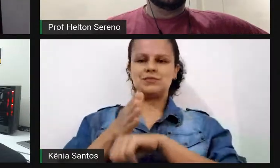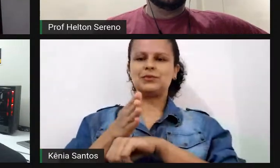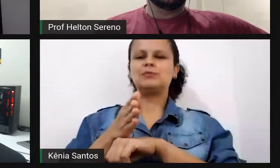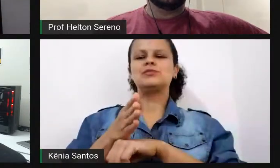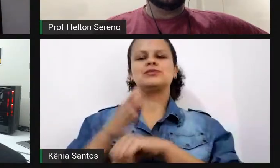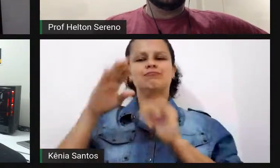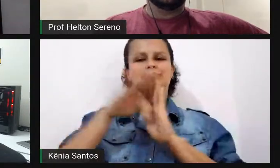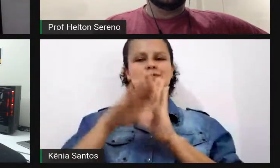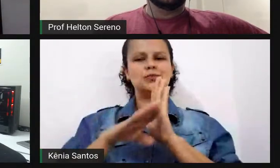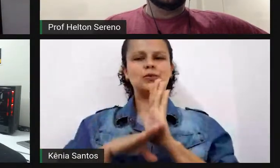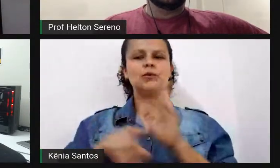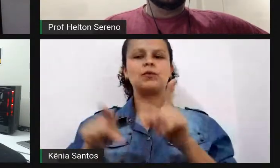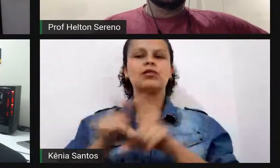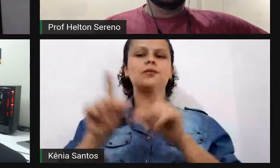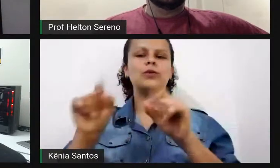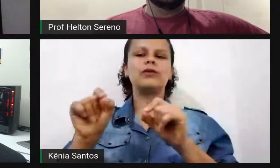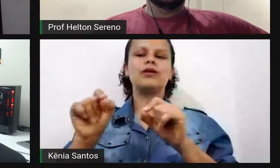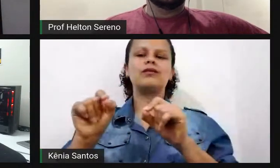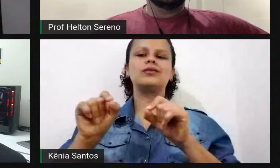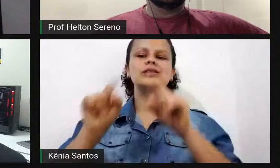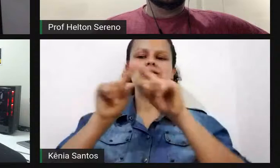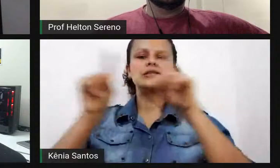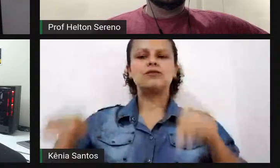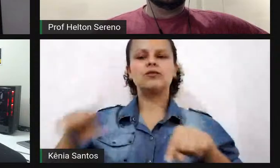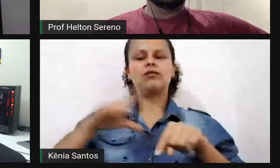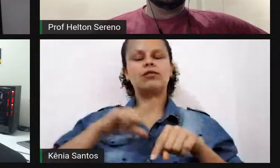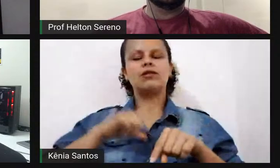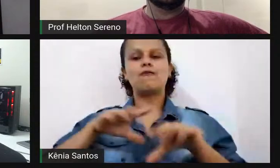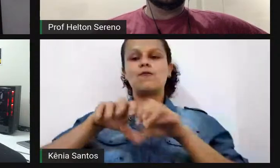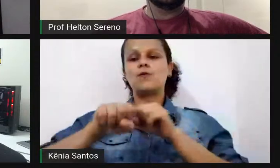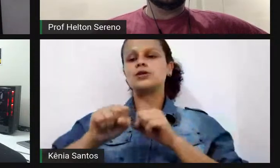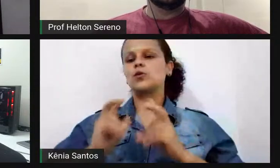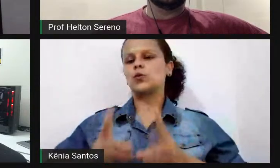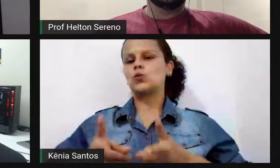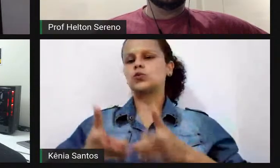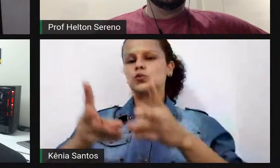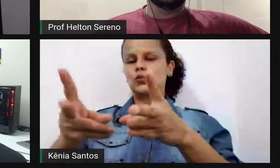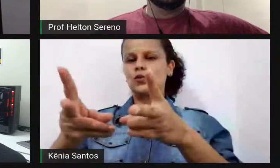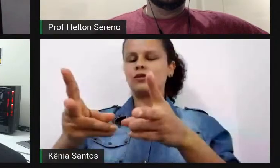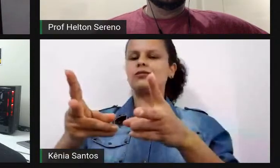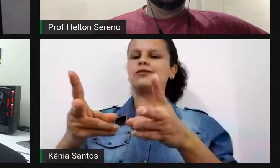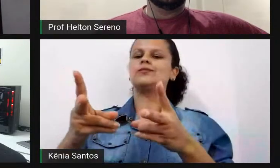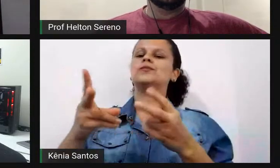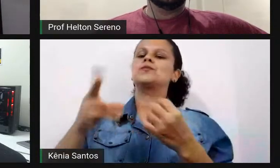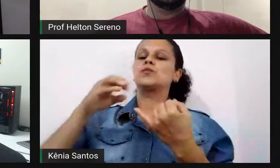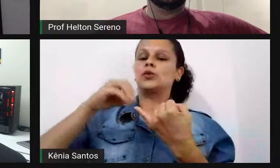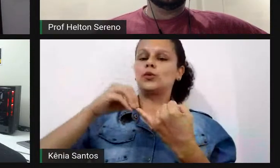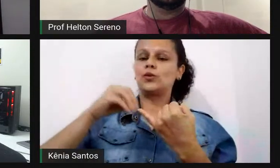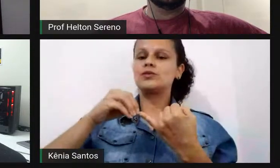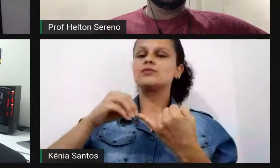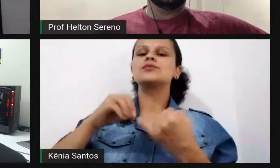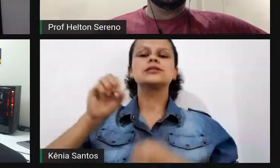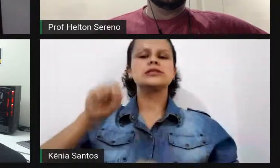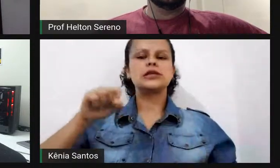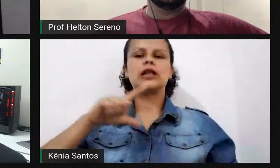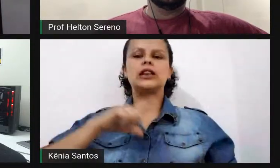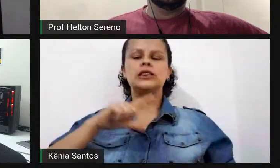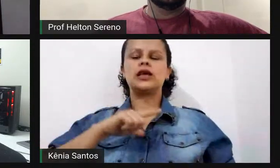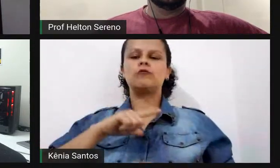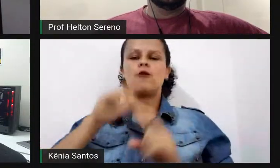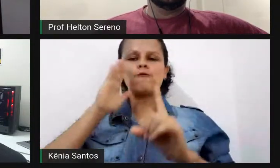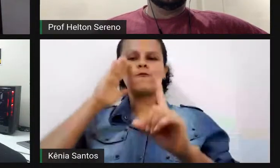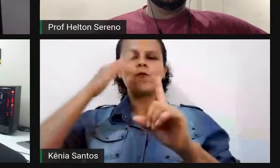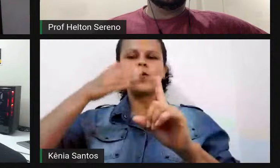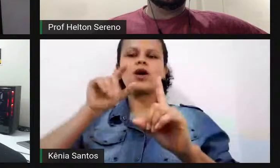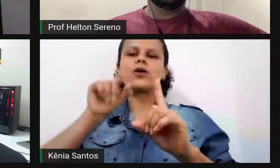formação continuada de servidores. O IFNMG tem priorizado a formação de seus profissionais de educação na sua agenda